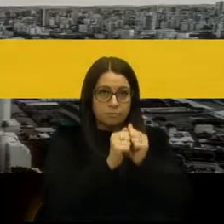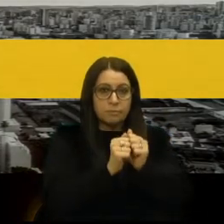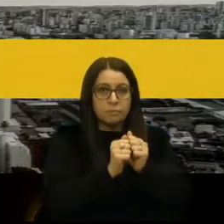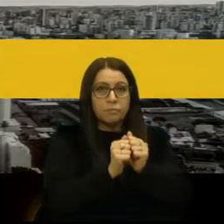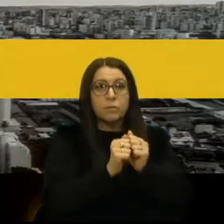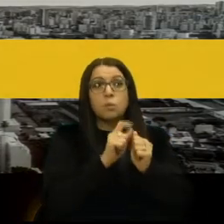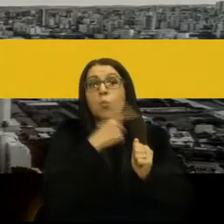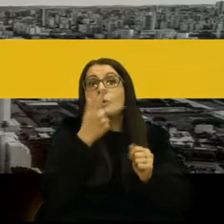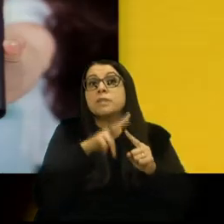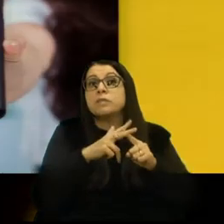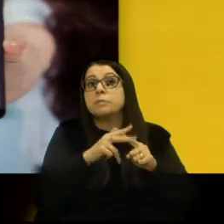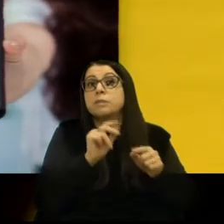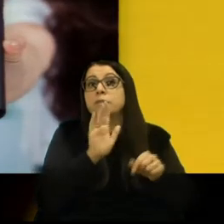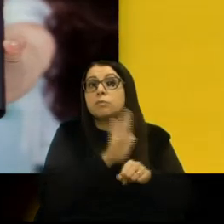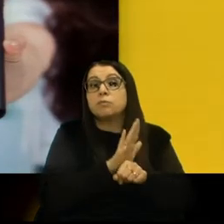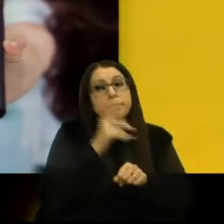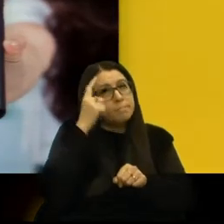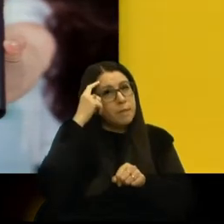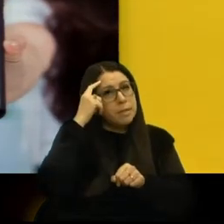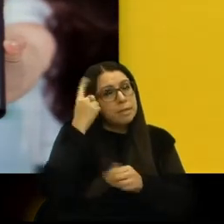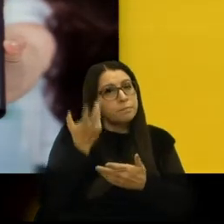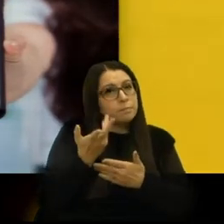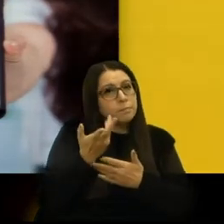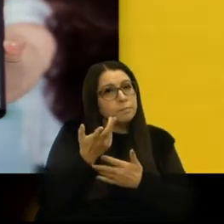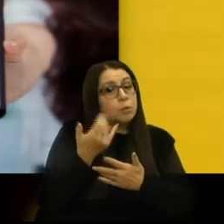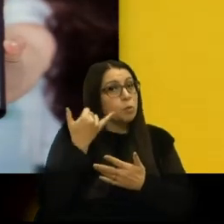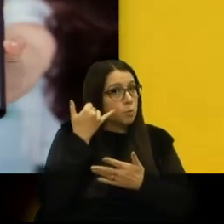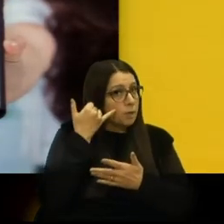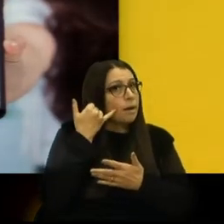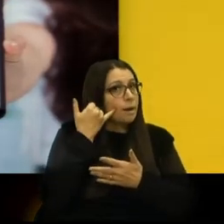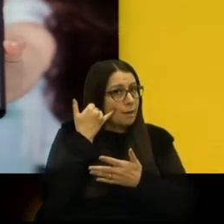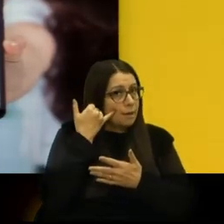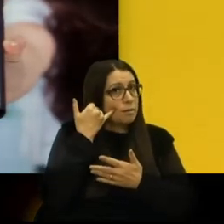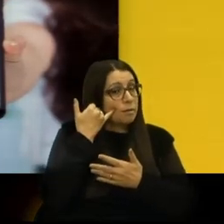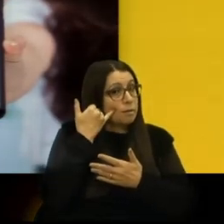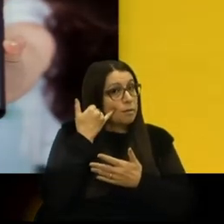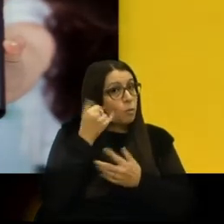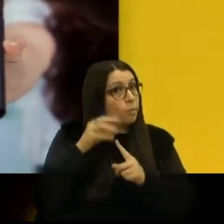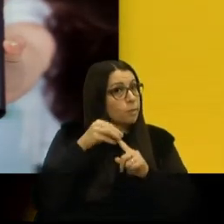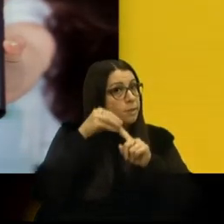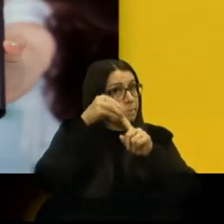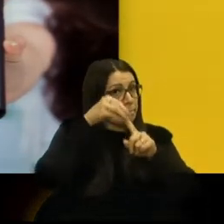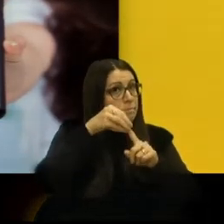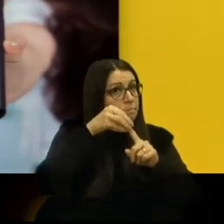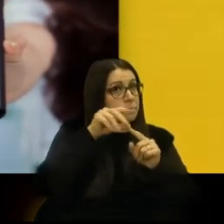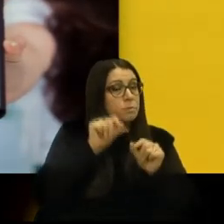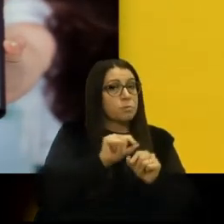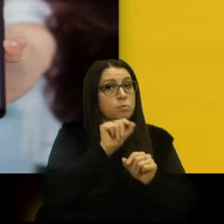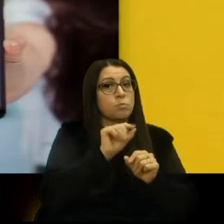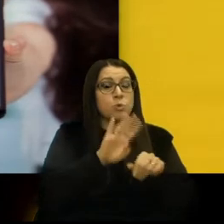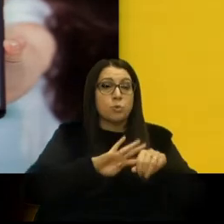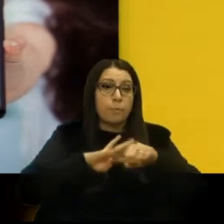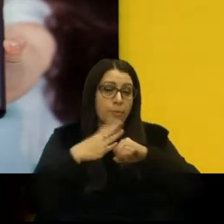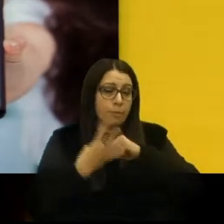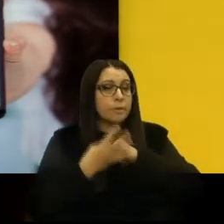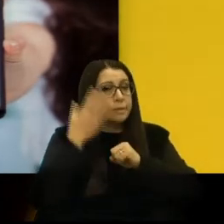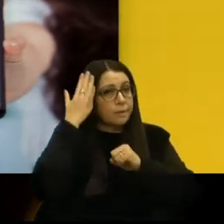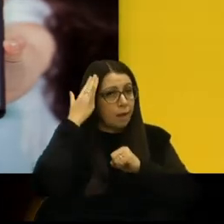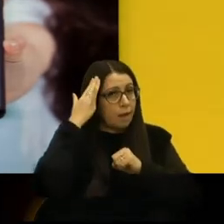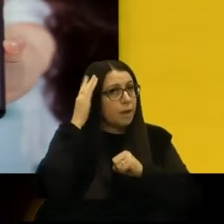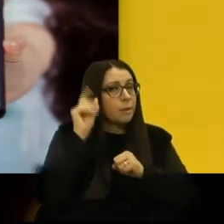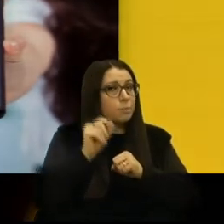Então, quais as ferramentas que nós pensamos? O celular como foco, em função da pandemia, gente sabe que